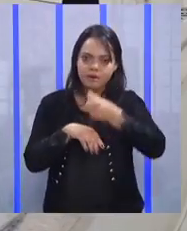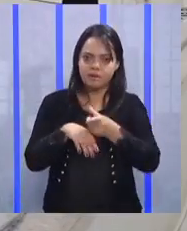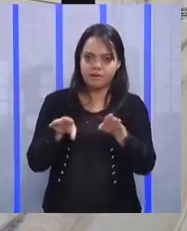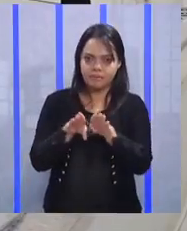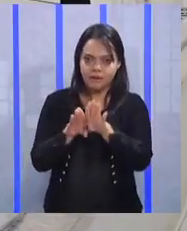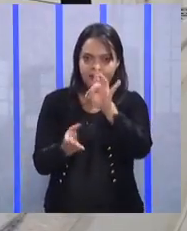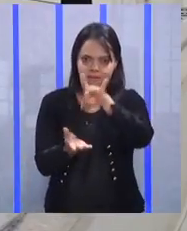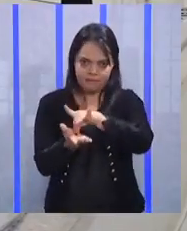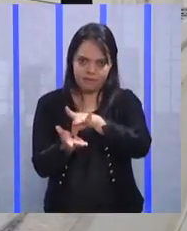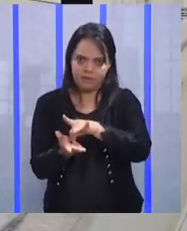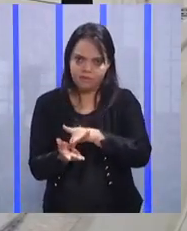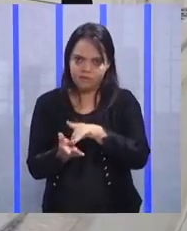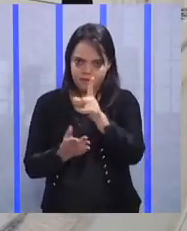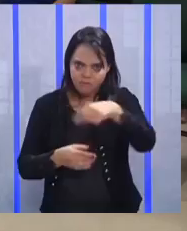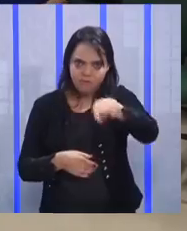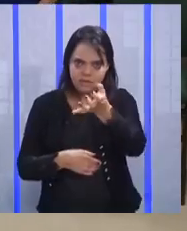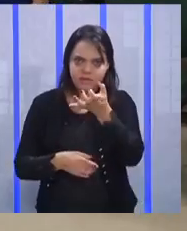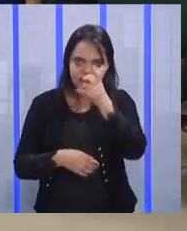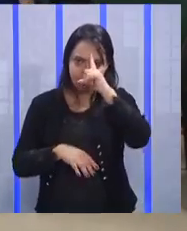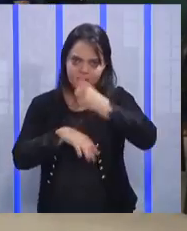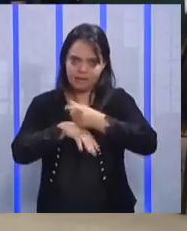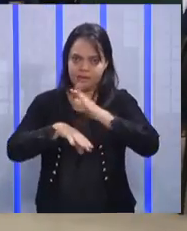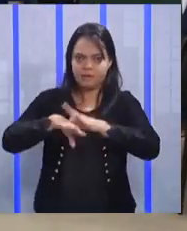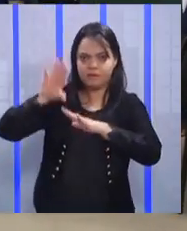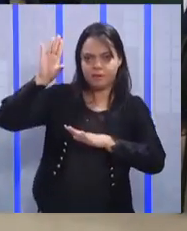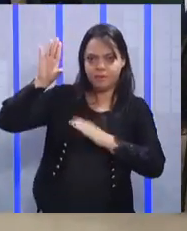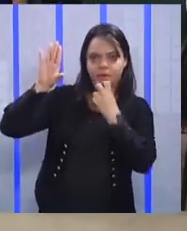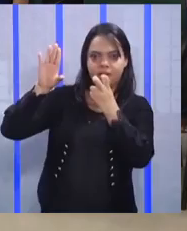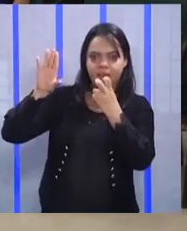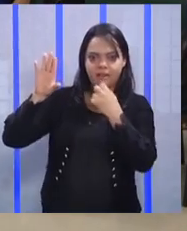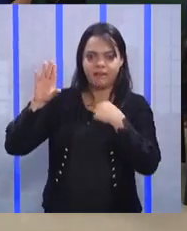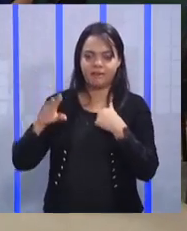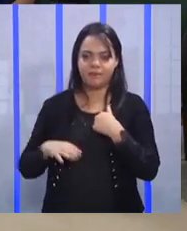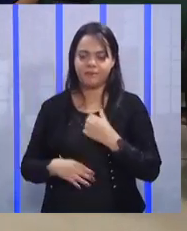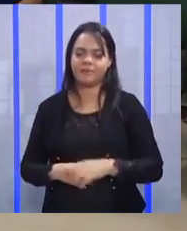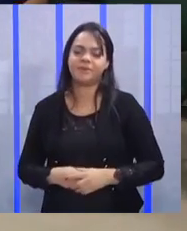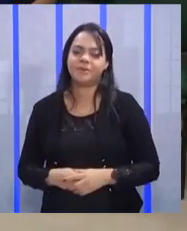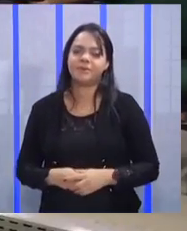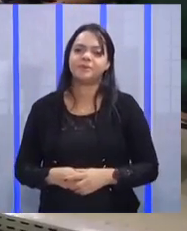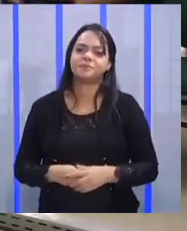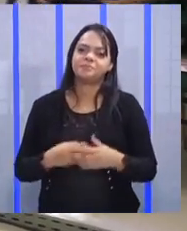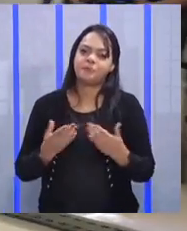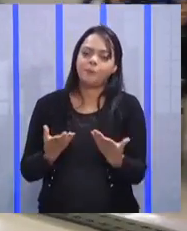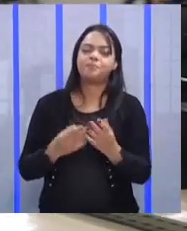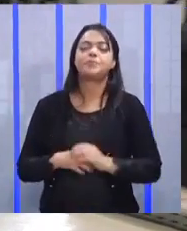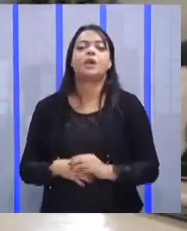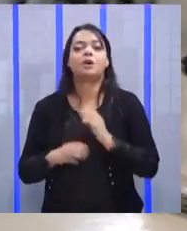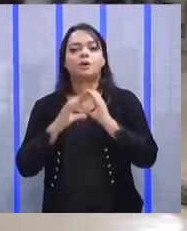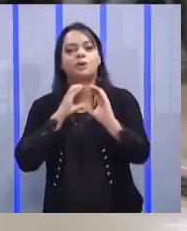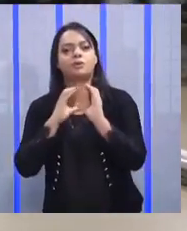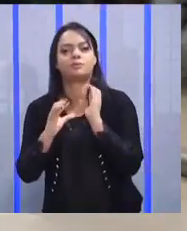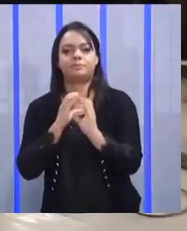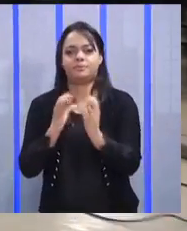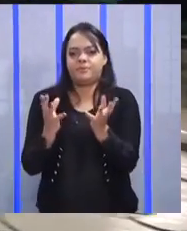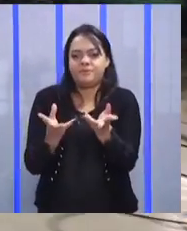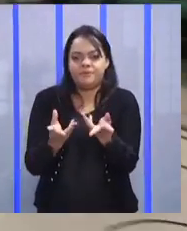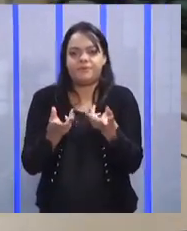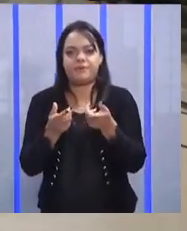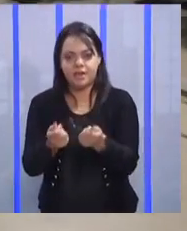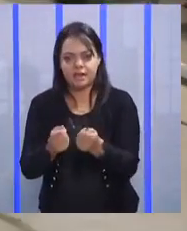um dia, não vai? Quem vai querer ser líder, levanta a mão e grita, eu! Eu! Aí, Comunicação eficaz.